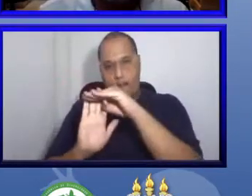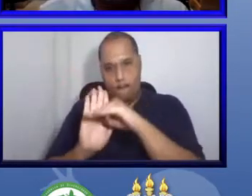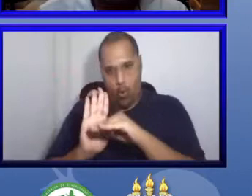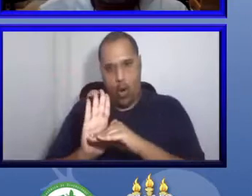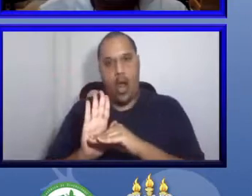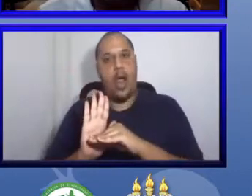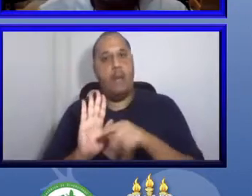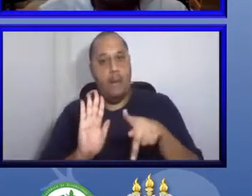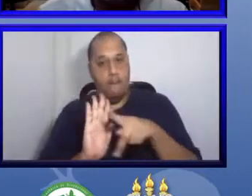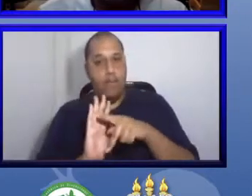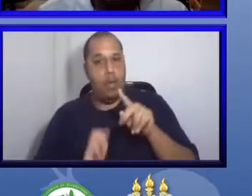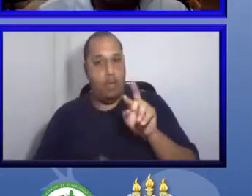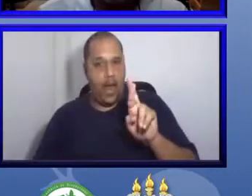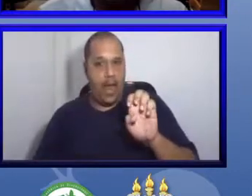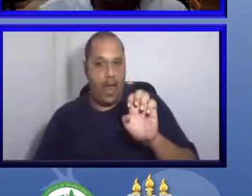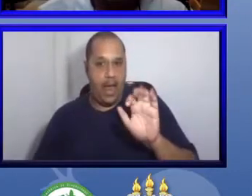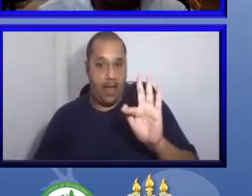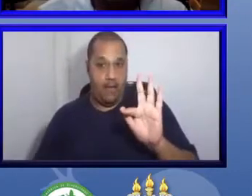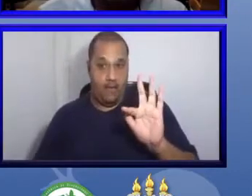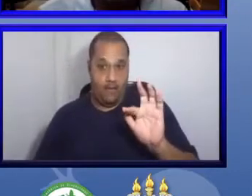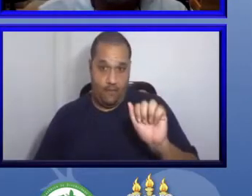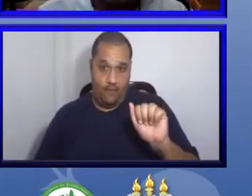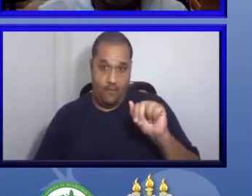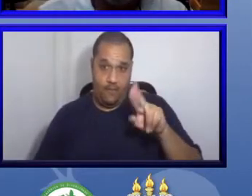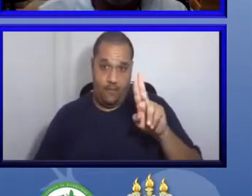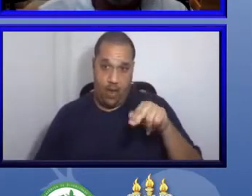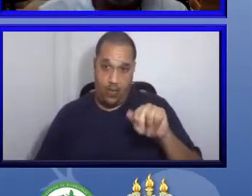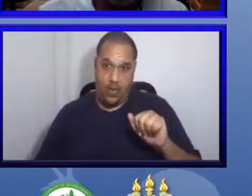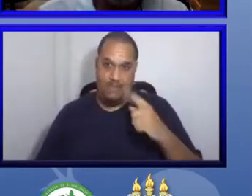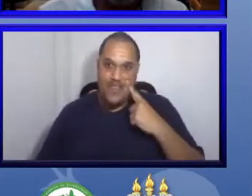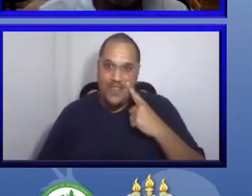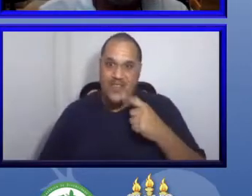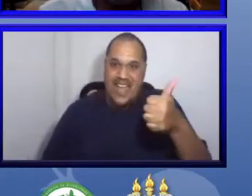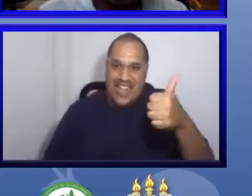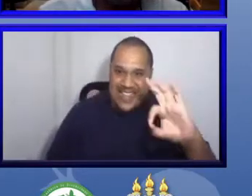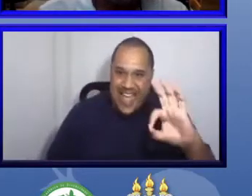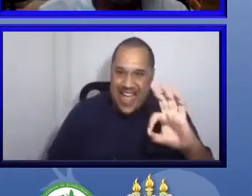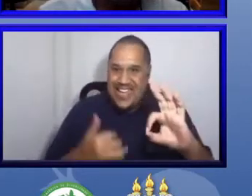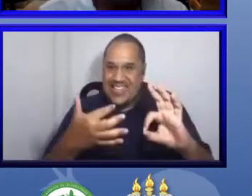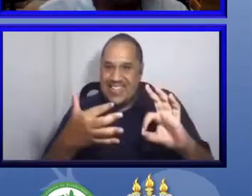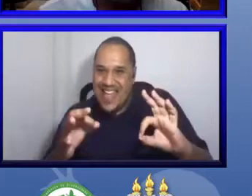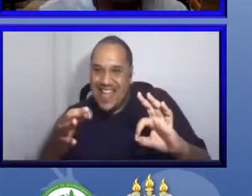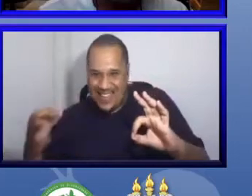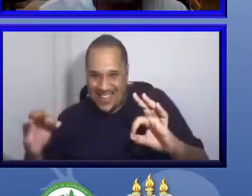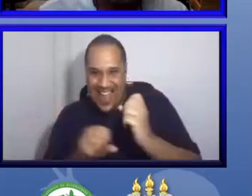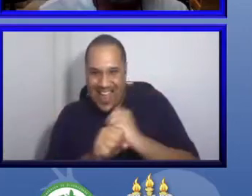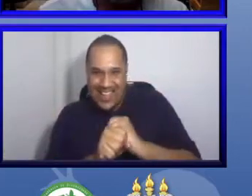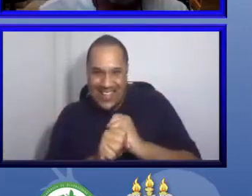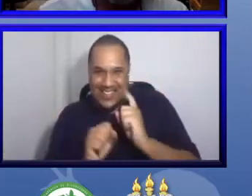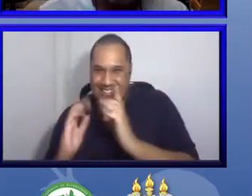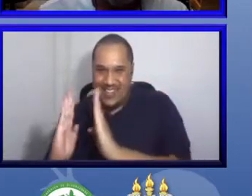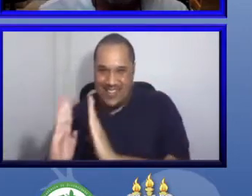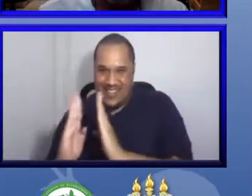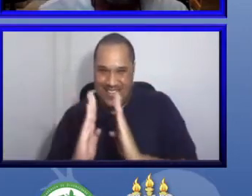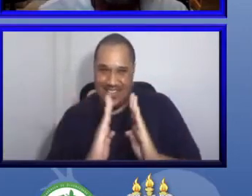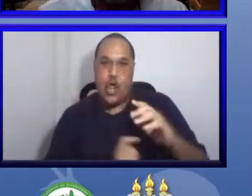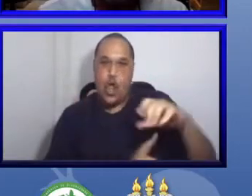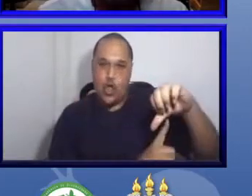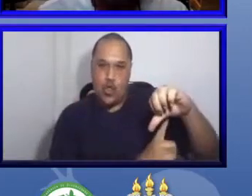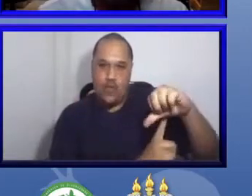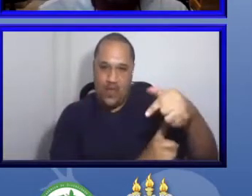notem que de dez em dez anos está acontecendo alguma coisa. Em 1997,